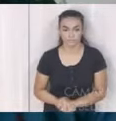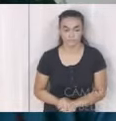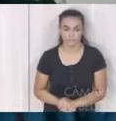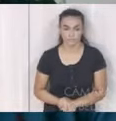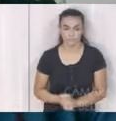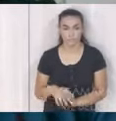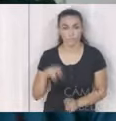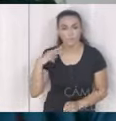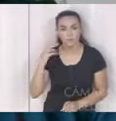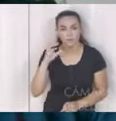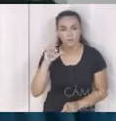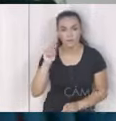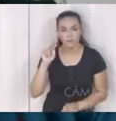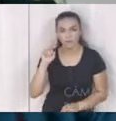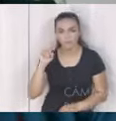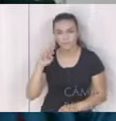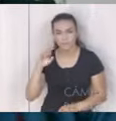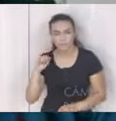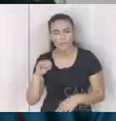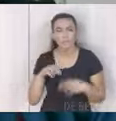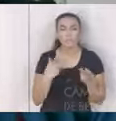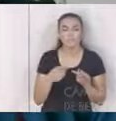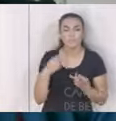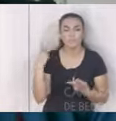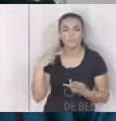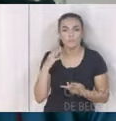vereador Claudinei Dolin vereador Braulio Lara.